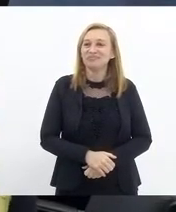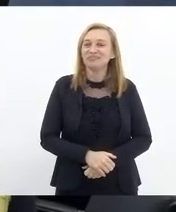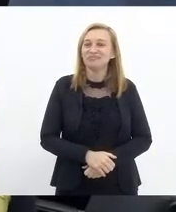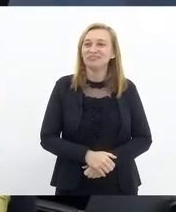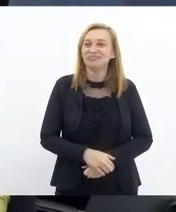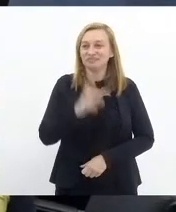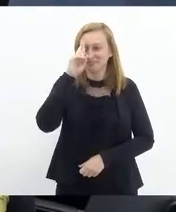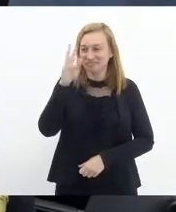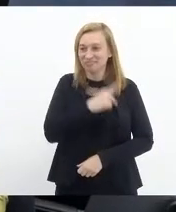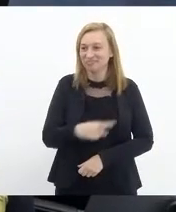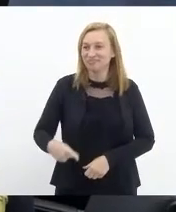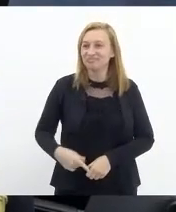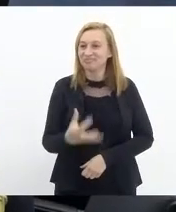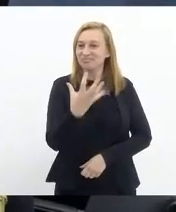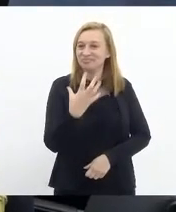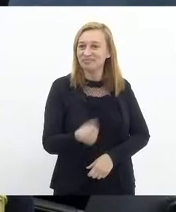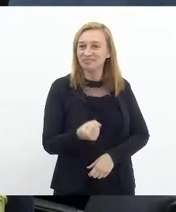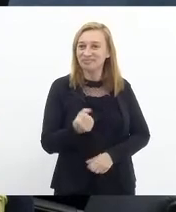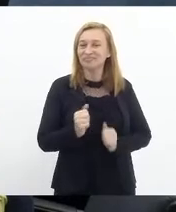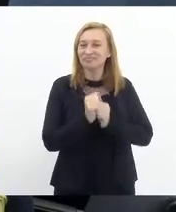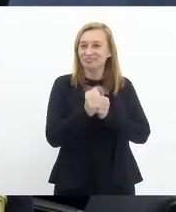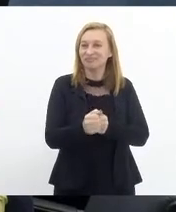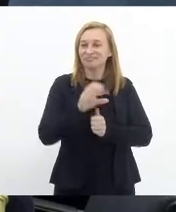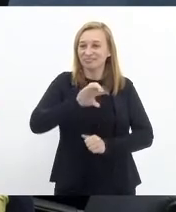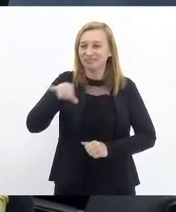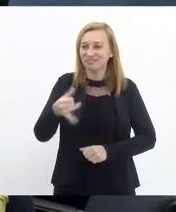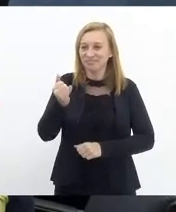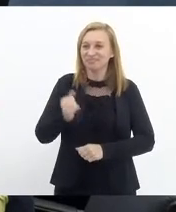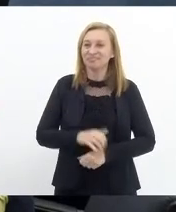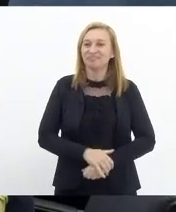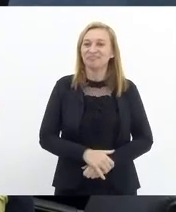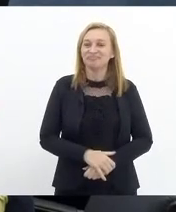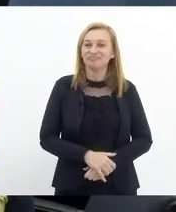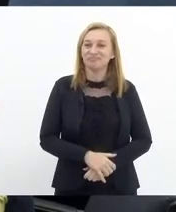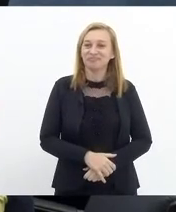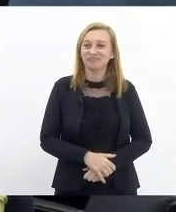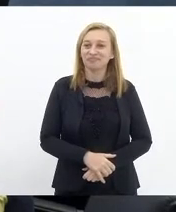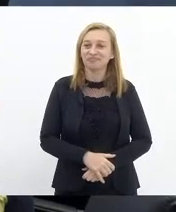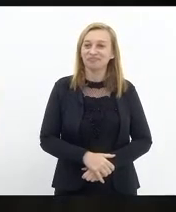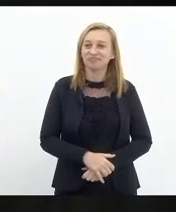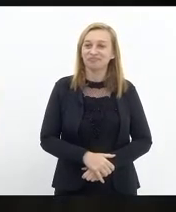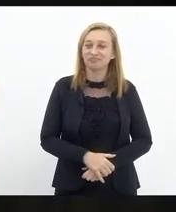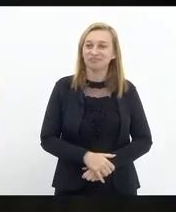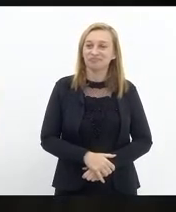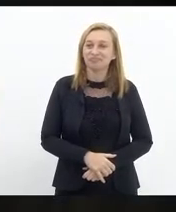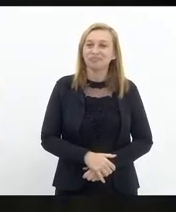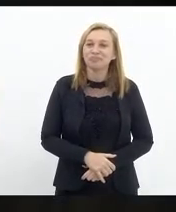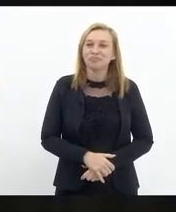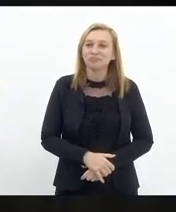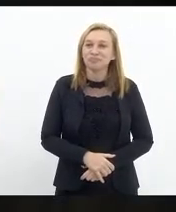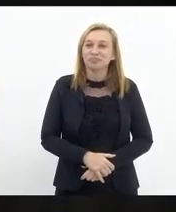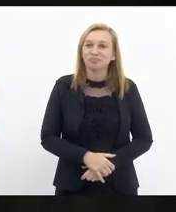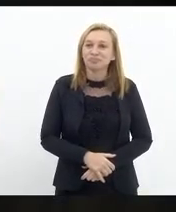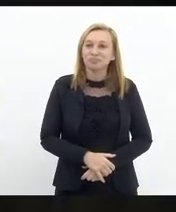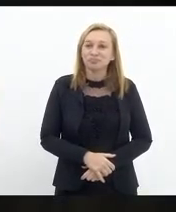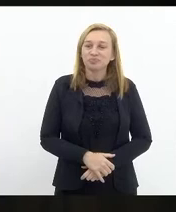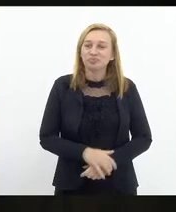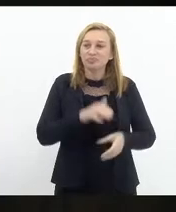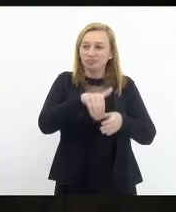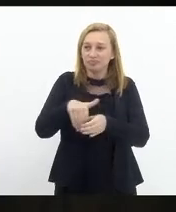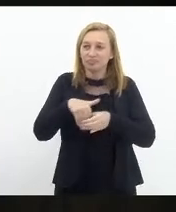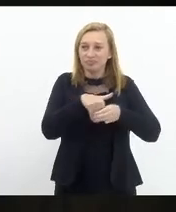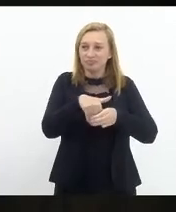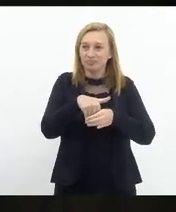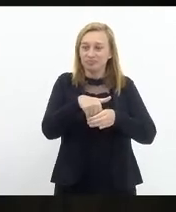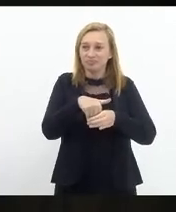Sr. Presidente, o parecer favorável vou acompanhar a CCJ. Com os pareceres emitidos, em